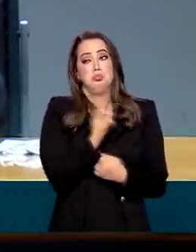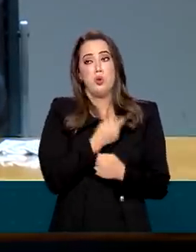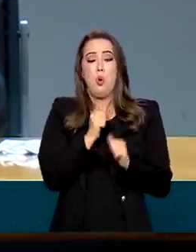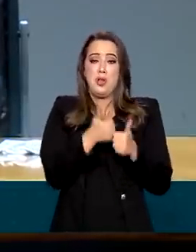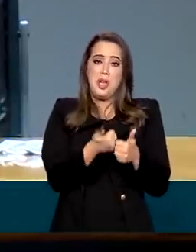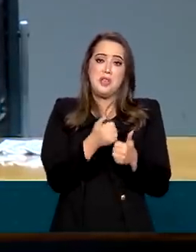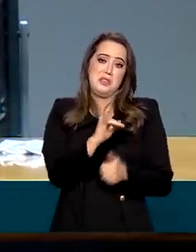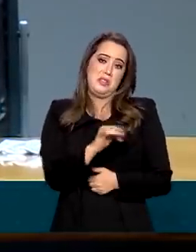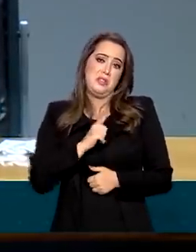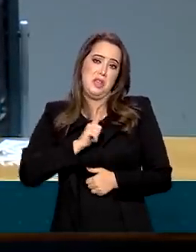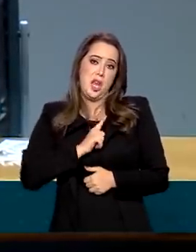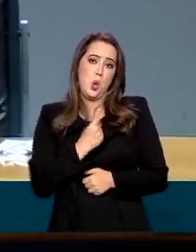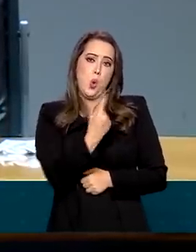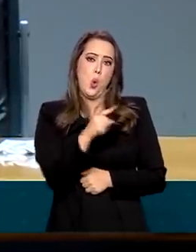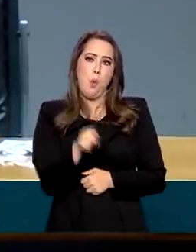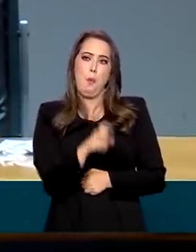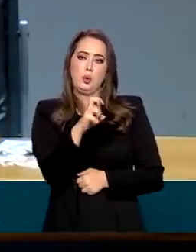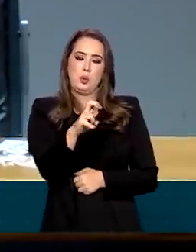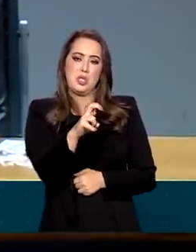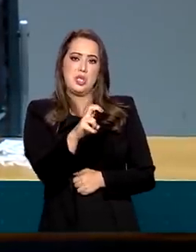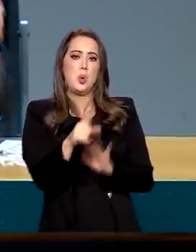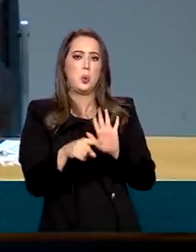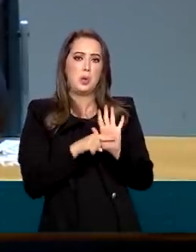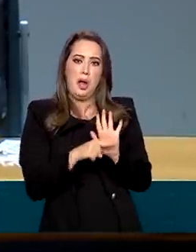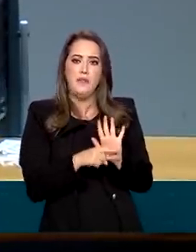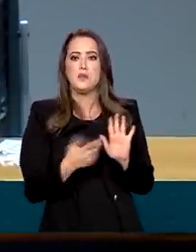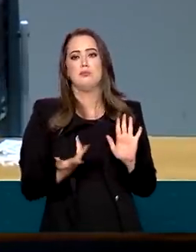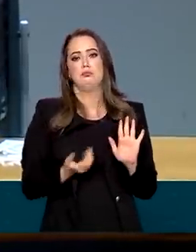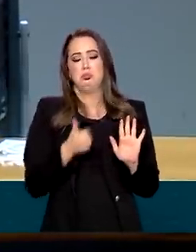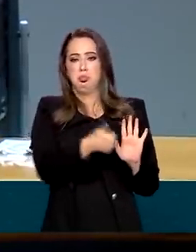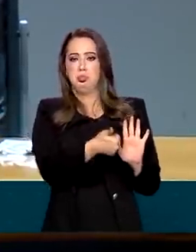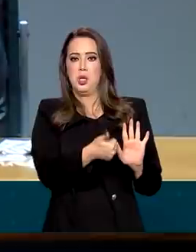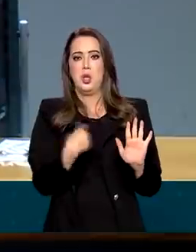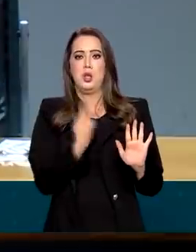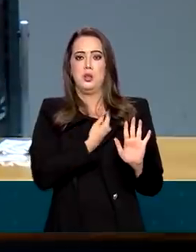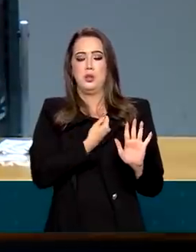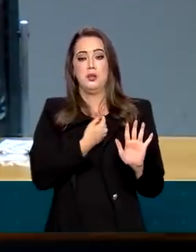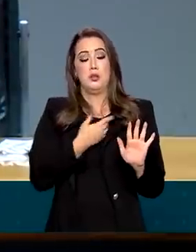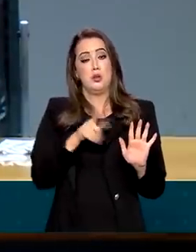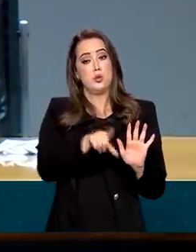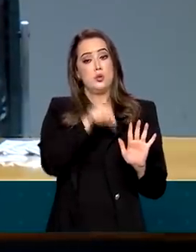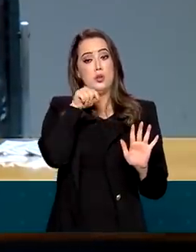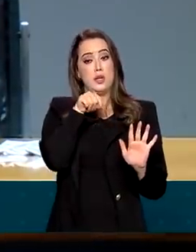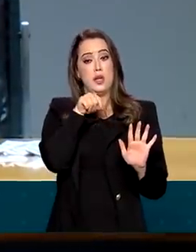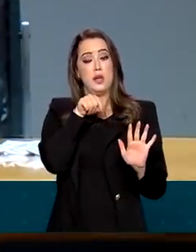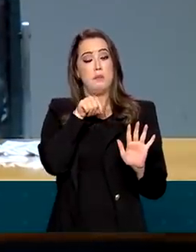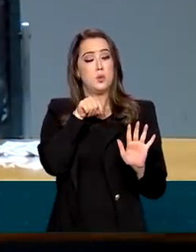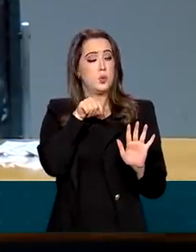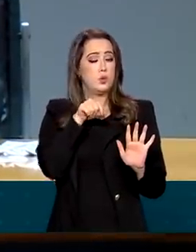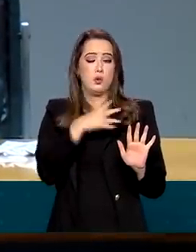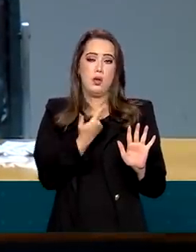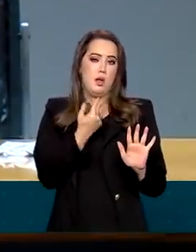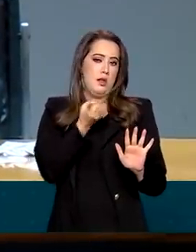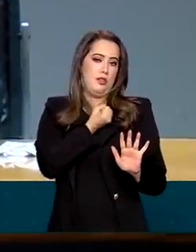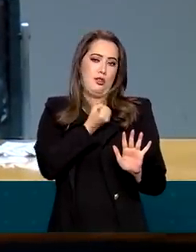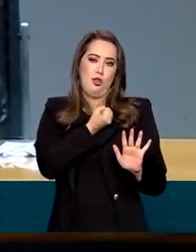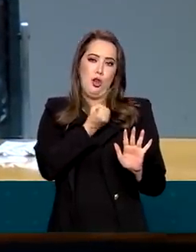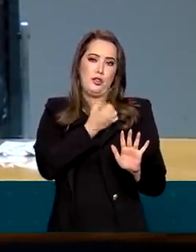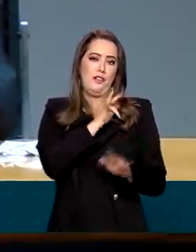,5%, não faz mal. Nós preferimos tirar 8% em fiscal, em vez de tirar 10%, e atender os mais frágeis.